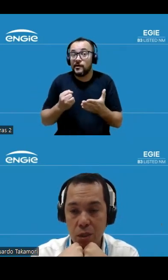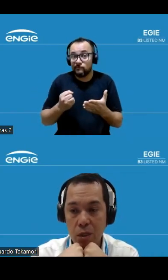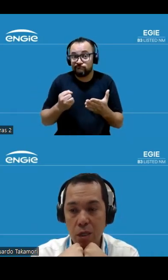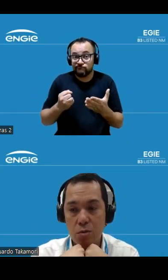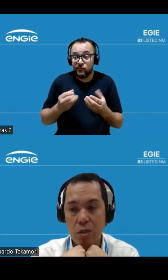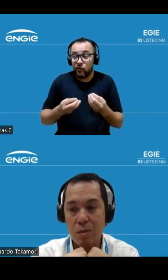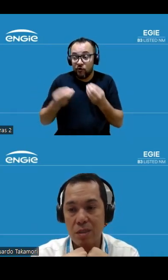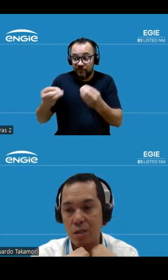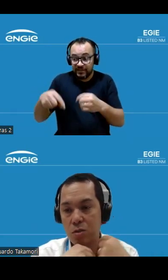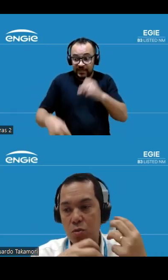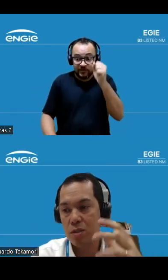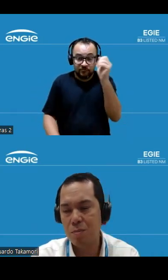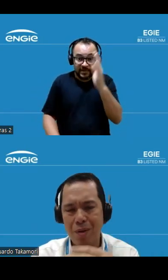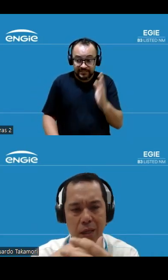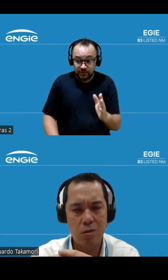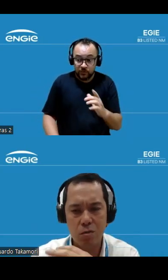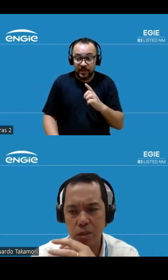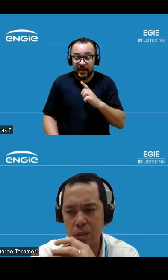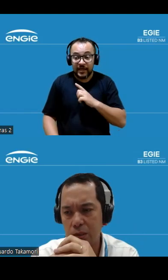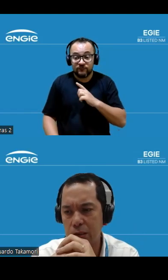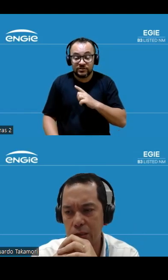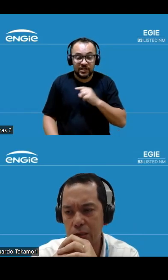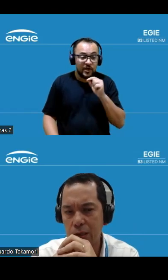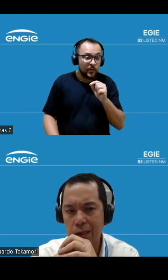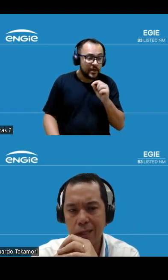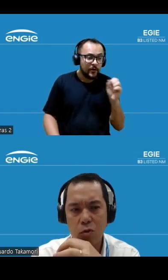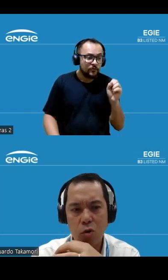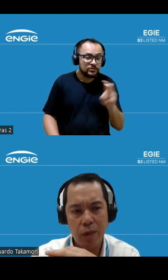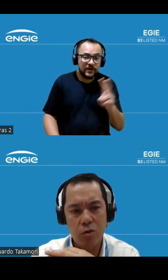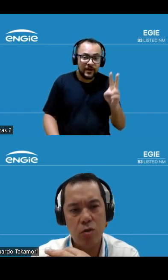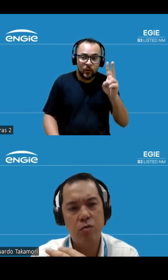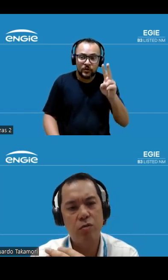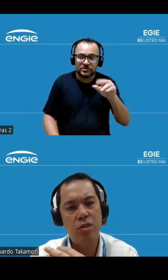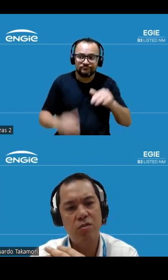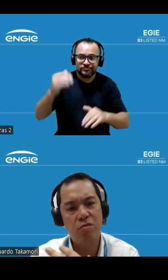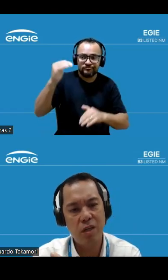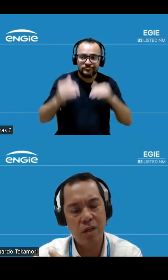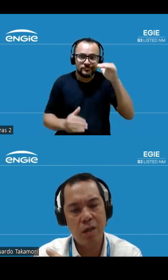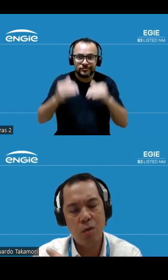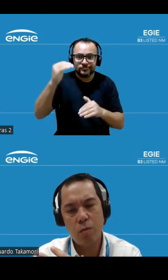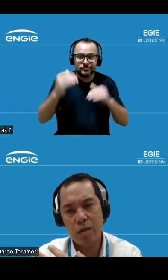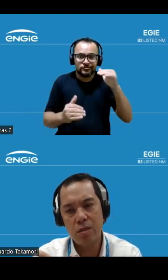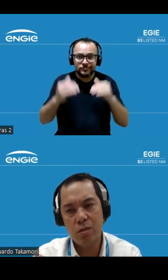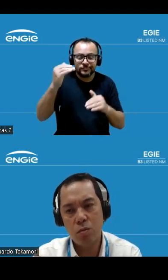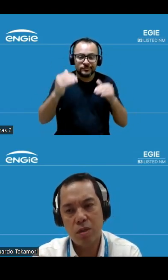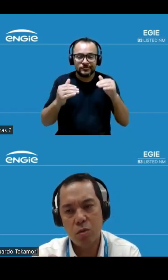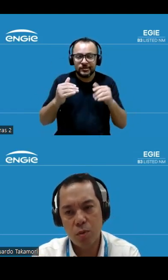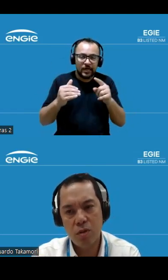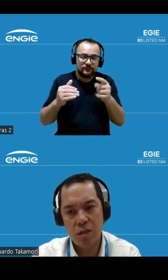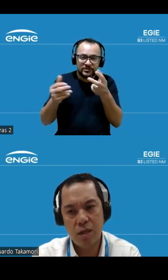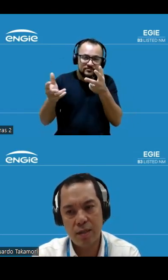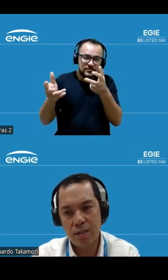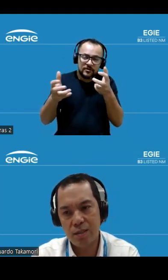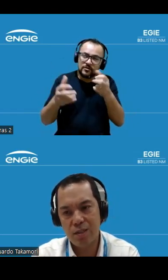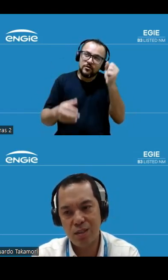Brasil isso gera uma série de distorções em preço e naturalmente quando você vê o Brasil com tanta